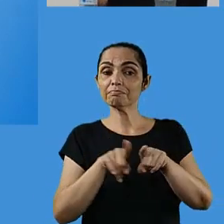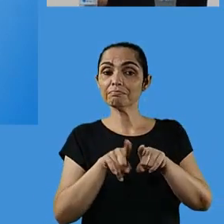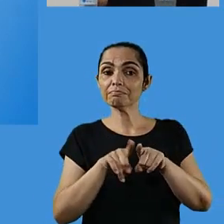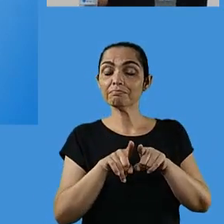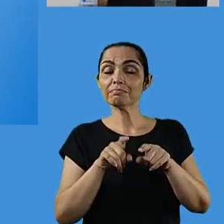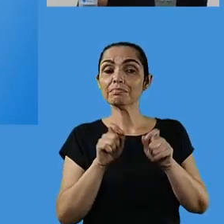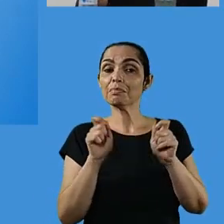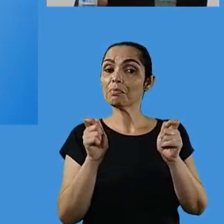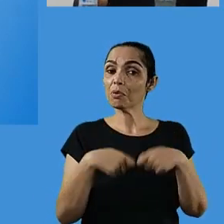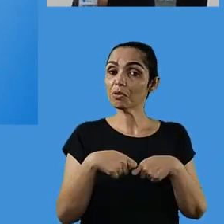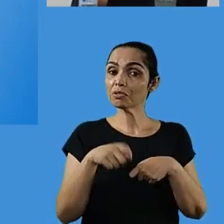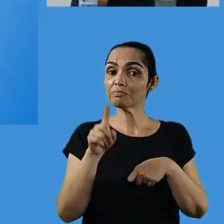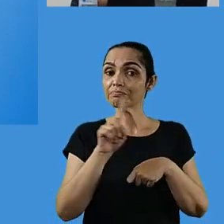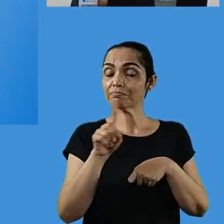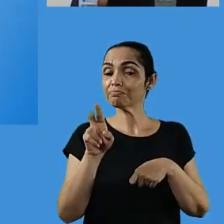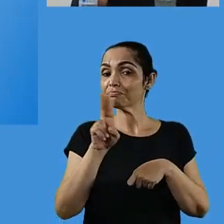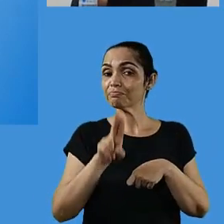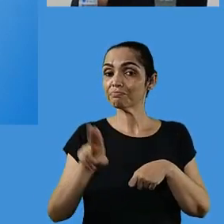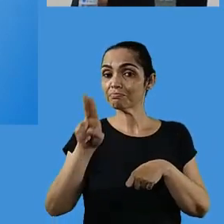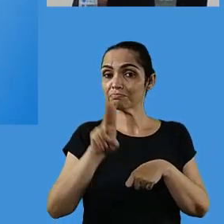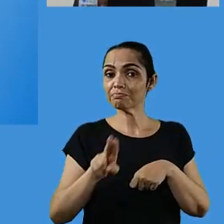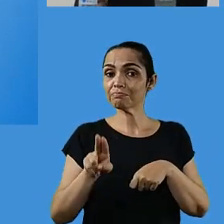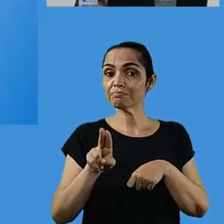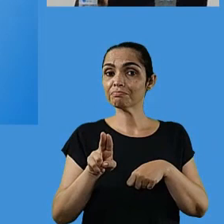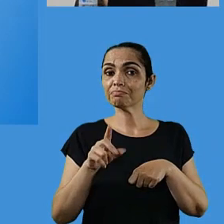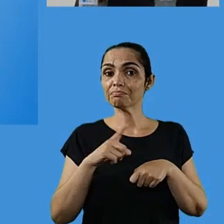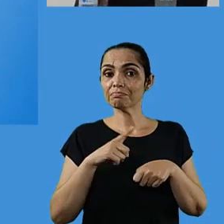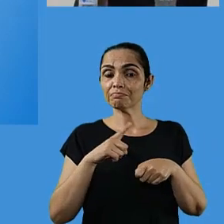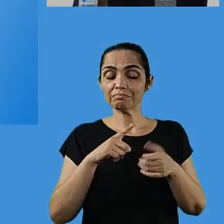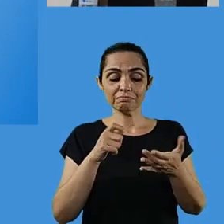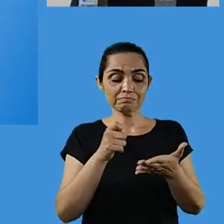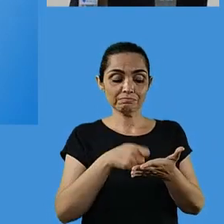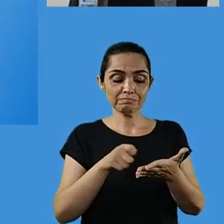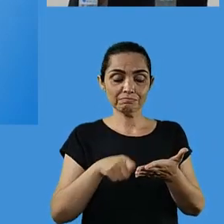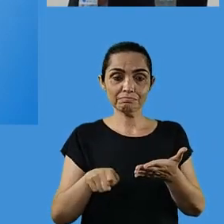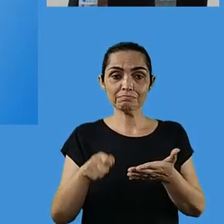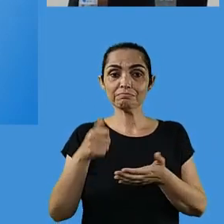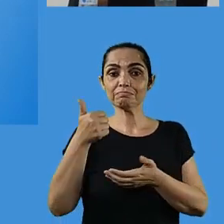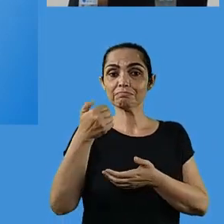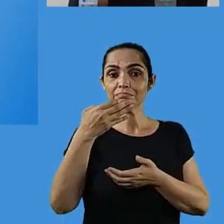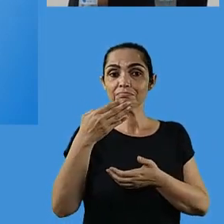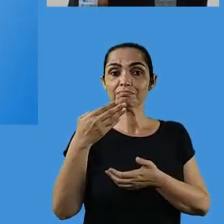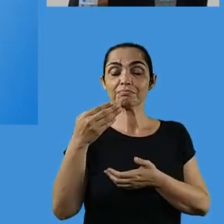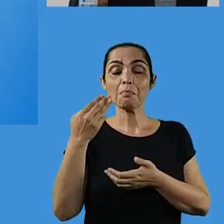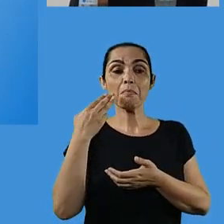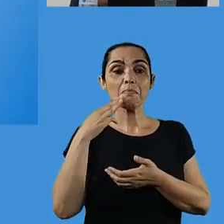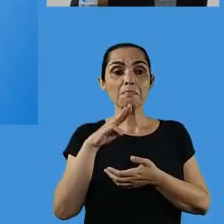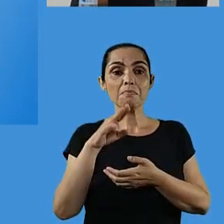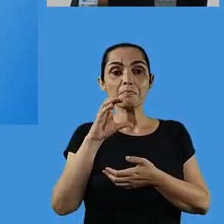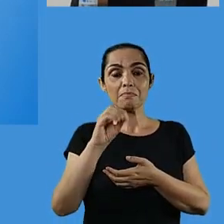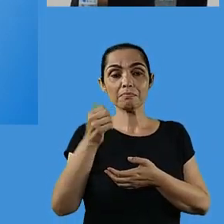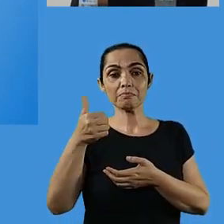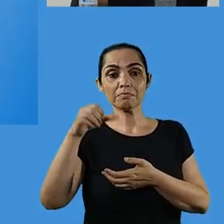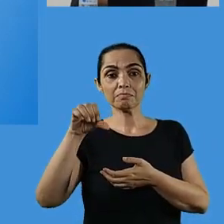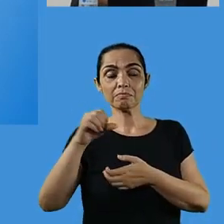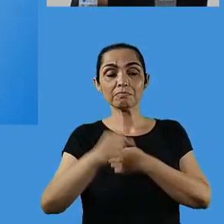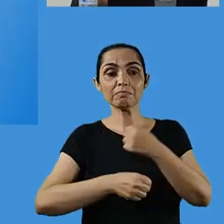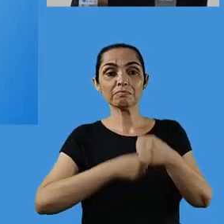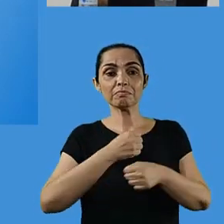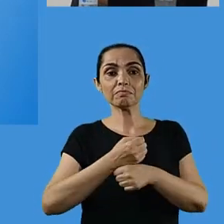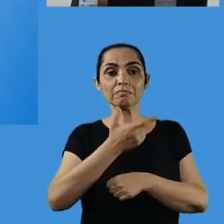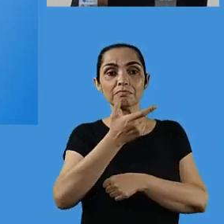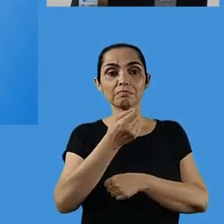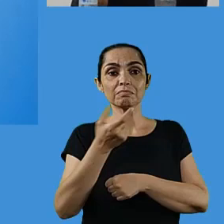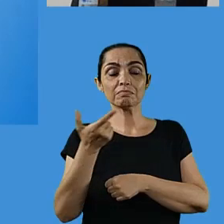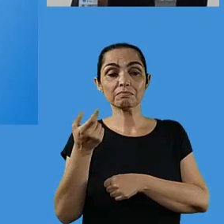máscara, porque isso está escrito na lei 14.019 de 2020. Isso nos gera preocupação.